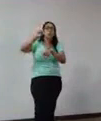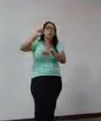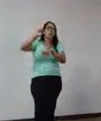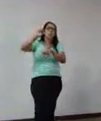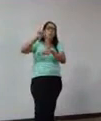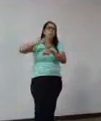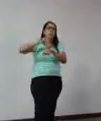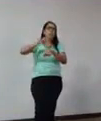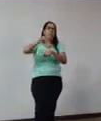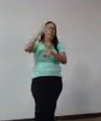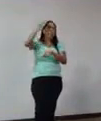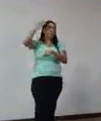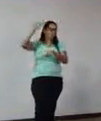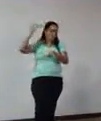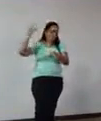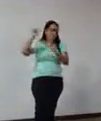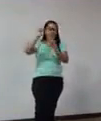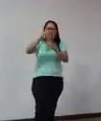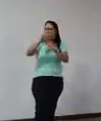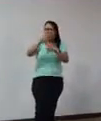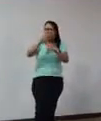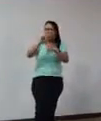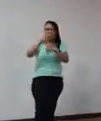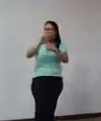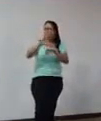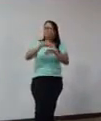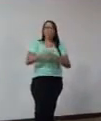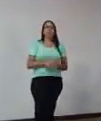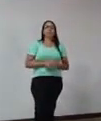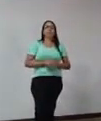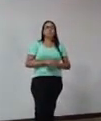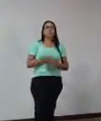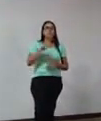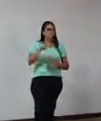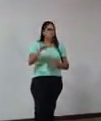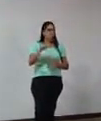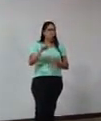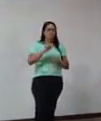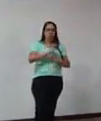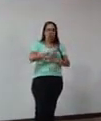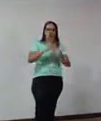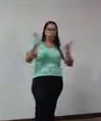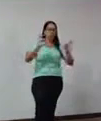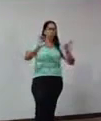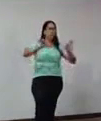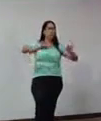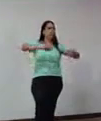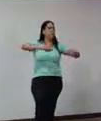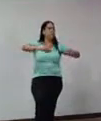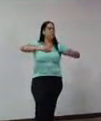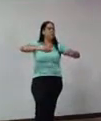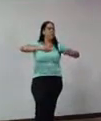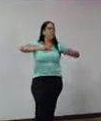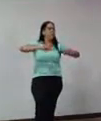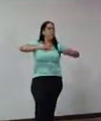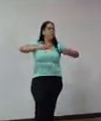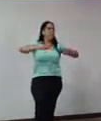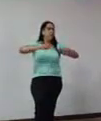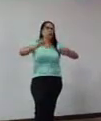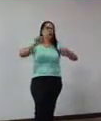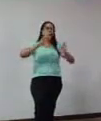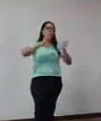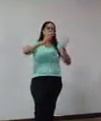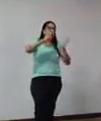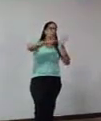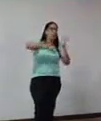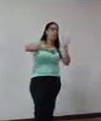hoje. Então, ela está fazendo um trabalho espetacular de remover fake news, de